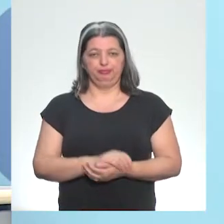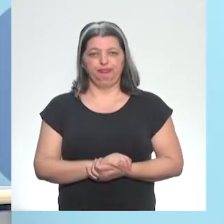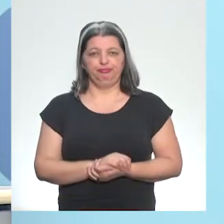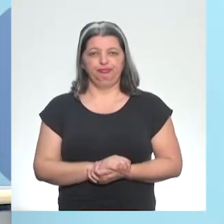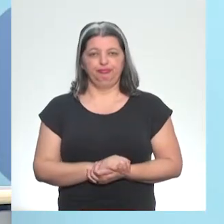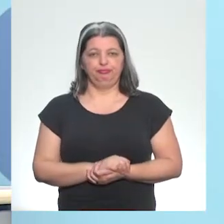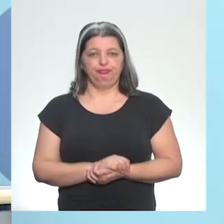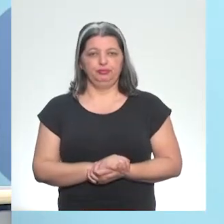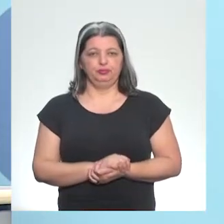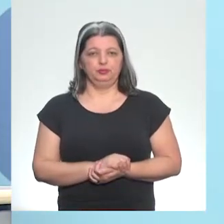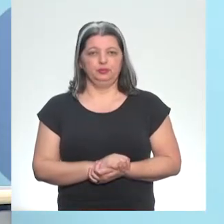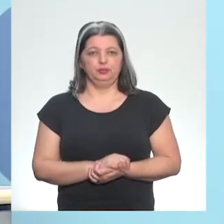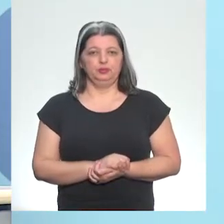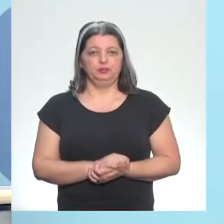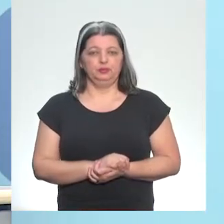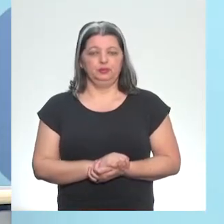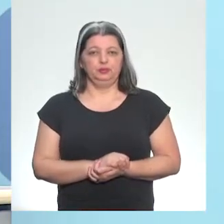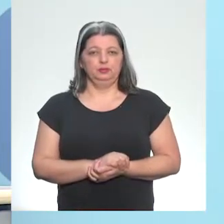vamos lá.